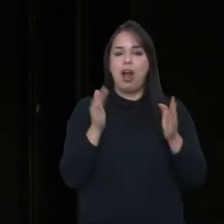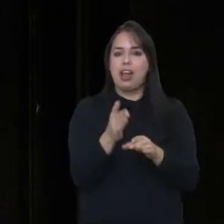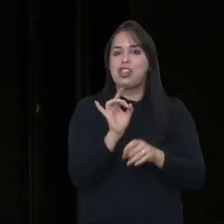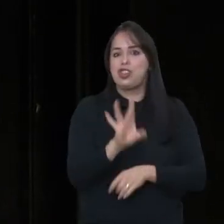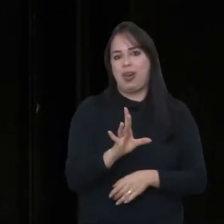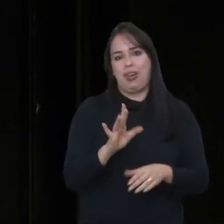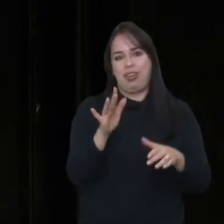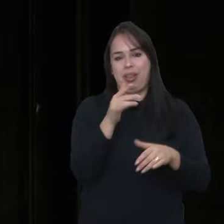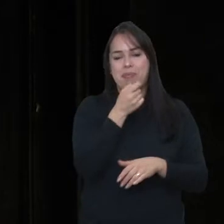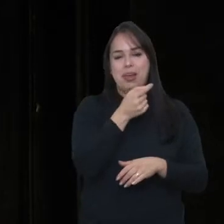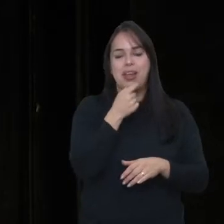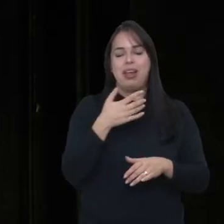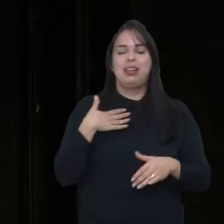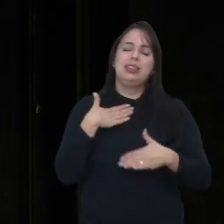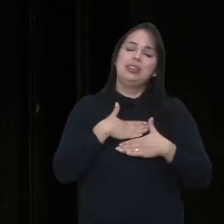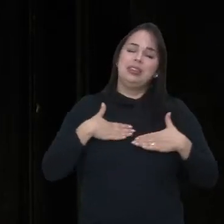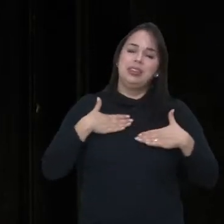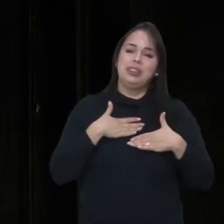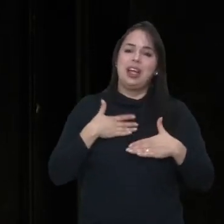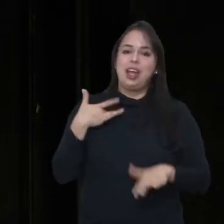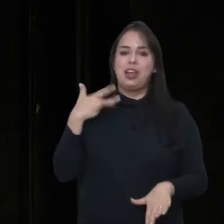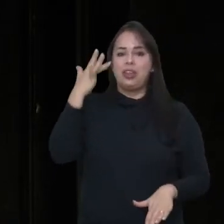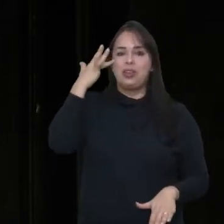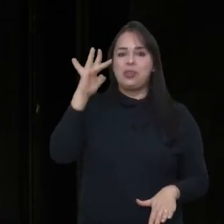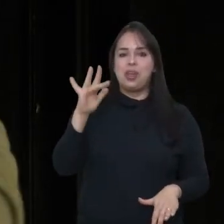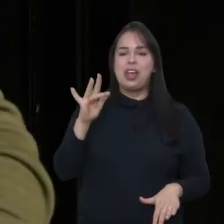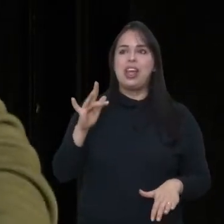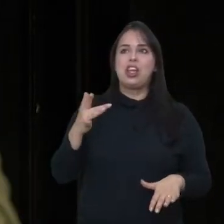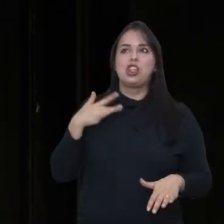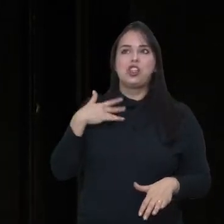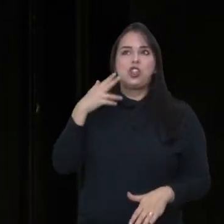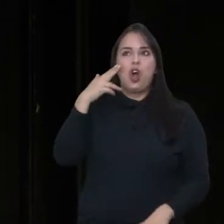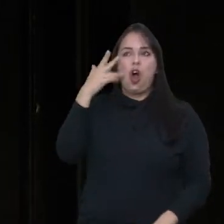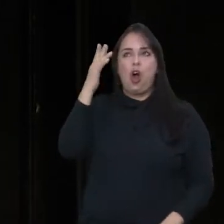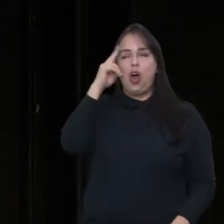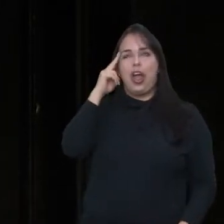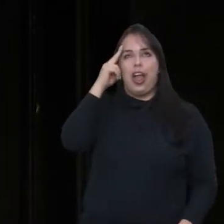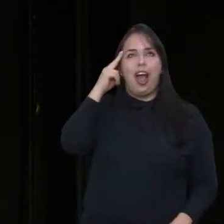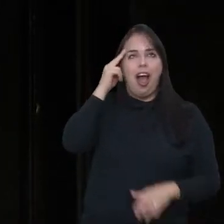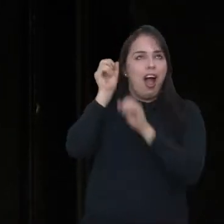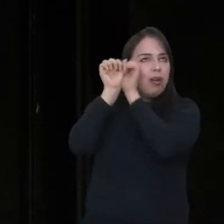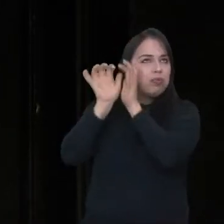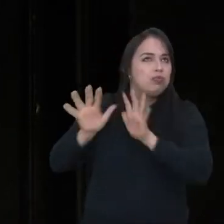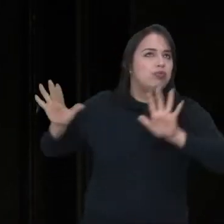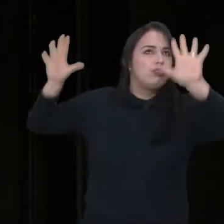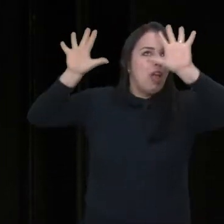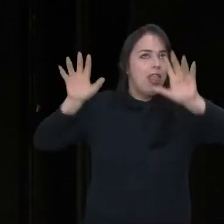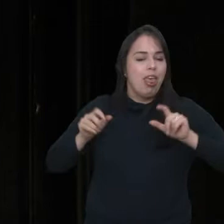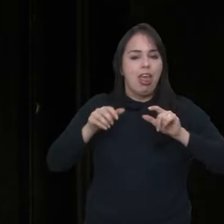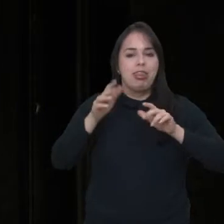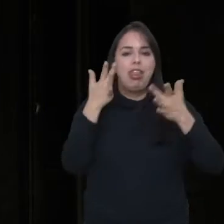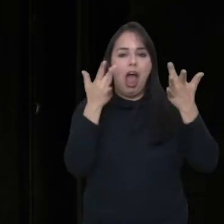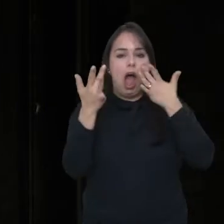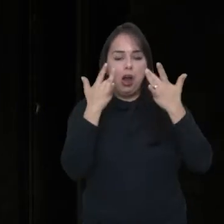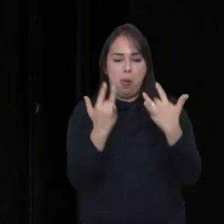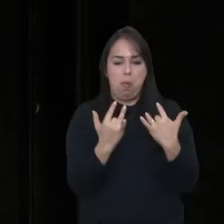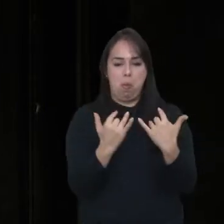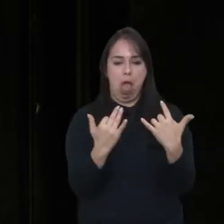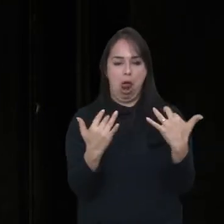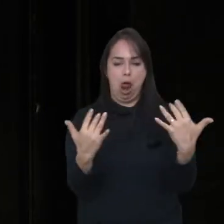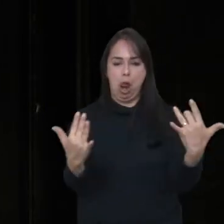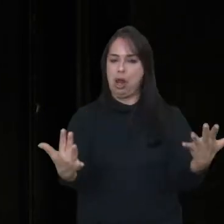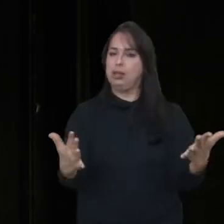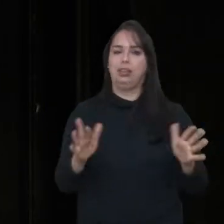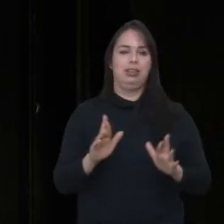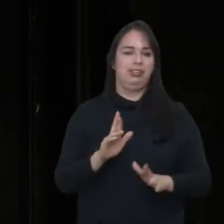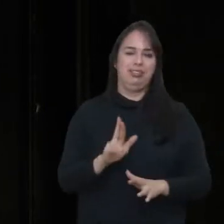eu vou, eu acho que eu vou tá realizado, eu, sinceramente, eu não sonho com teatros super lotados, arenas, eu me apaixonei pelo stand-up